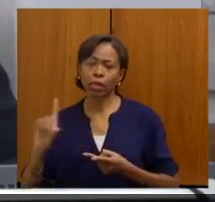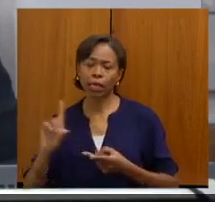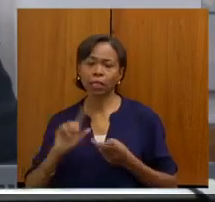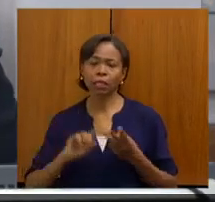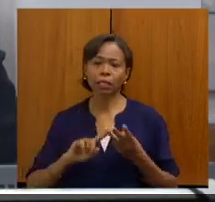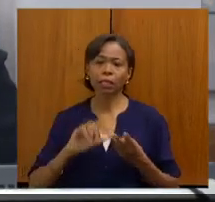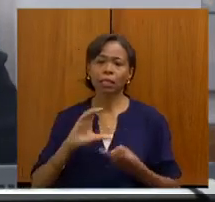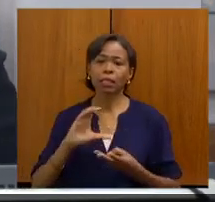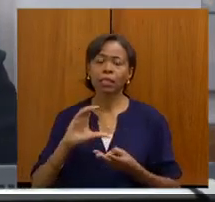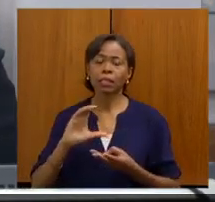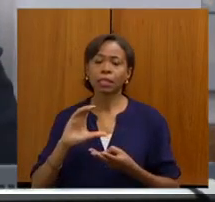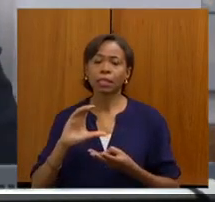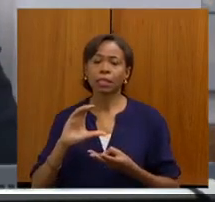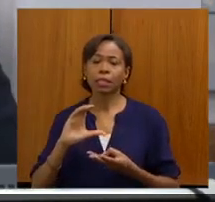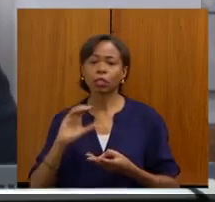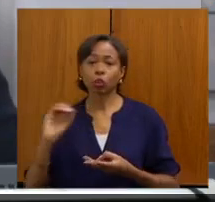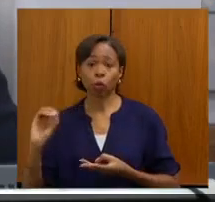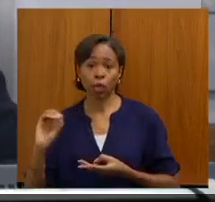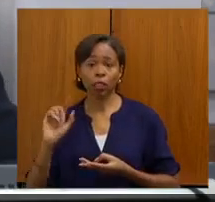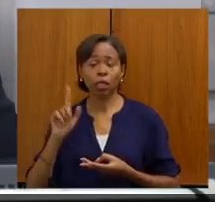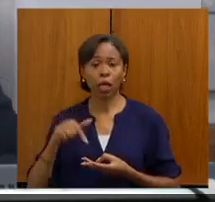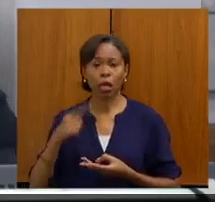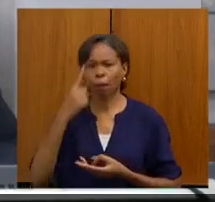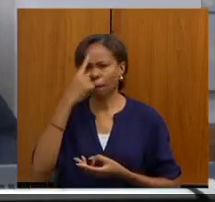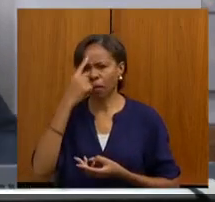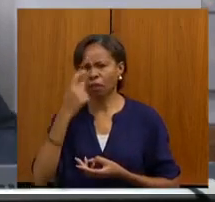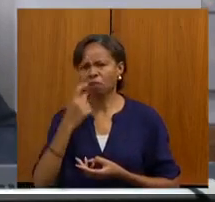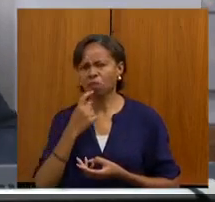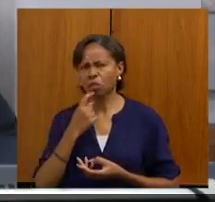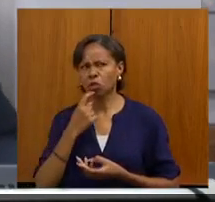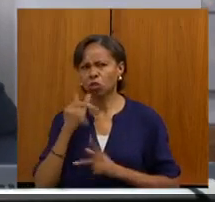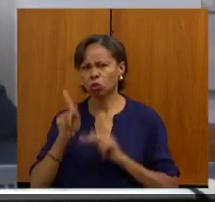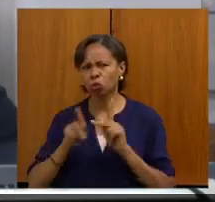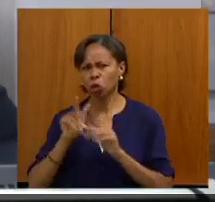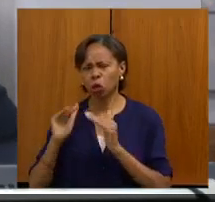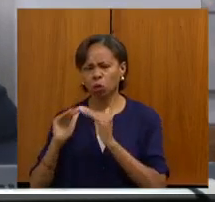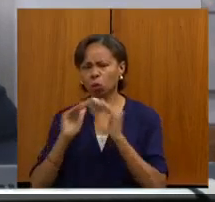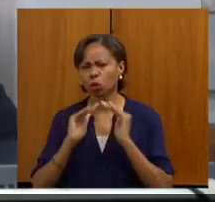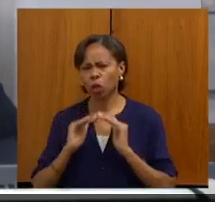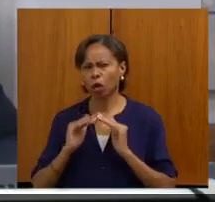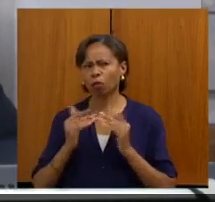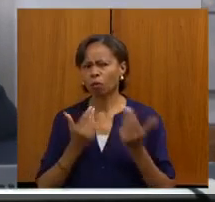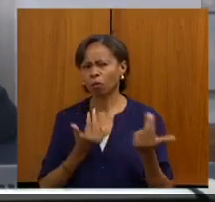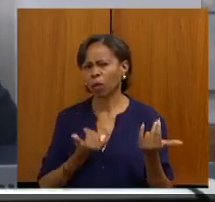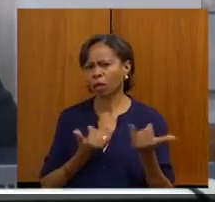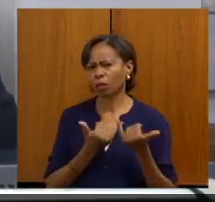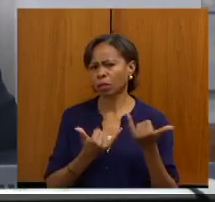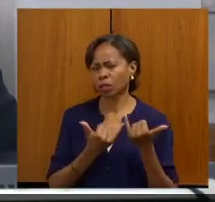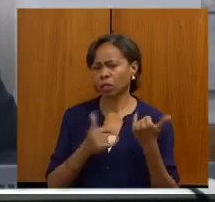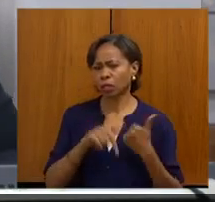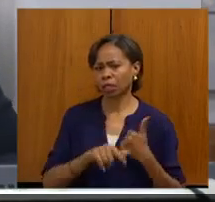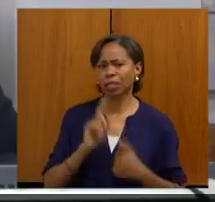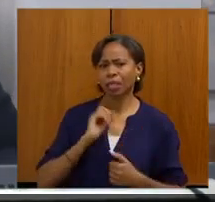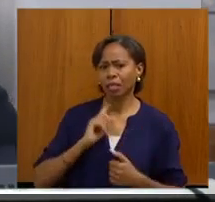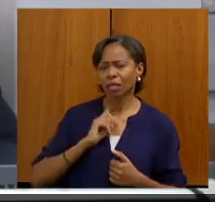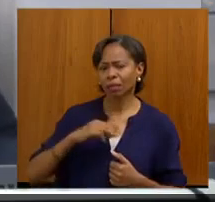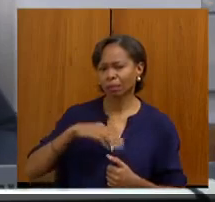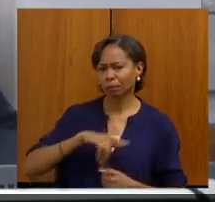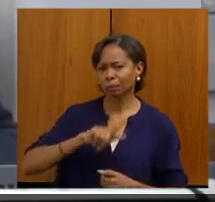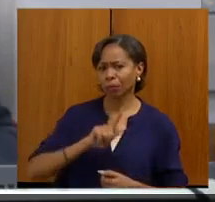um perfil populacional muito parecido com o nosso. isso mostra o quanto que conseguimos planejar,